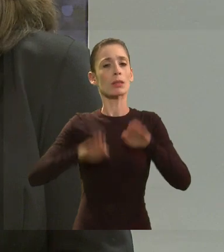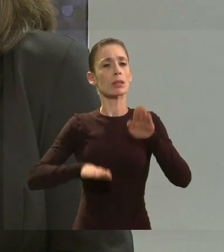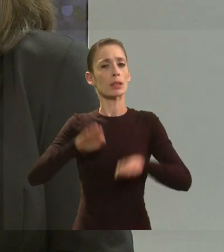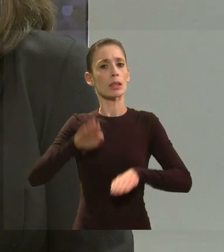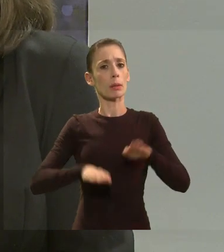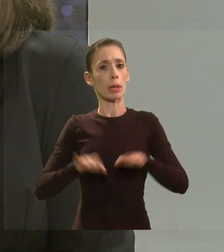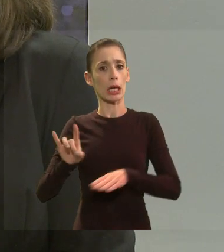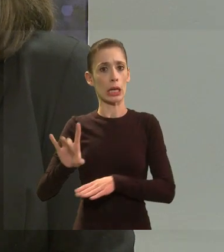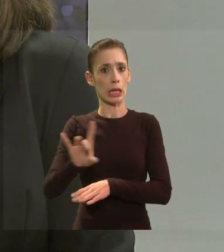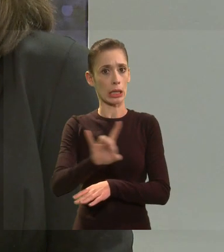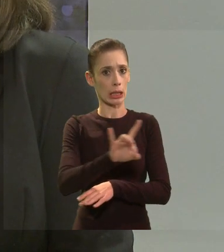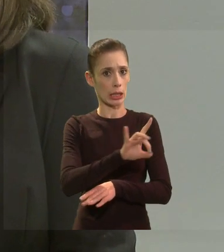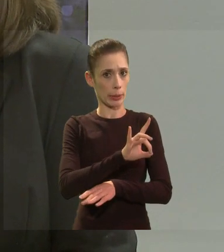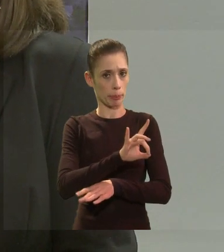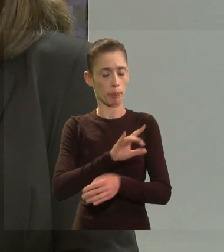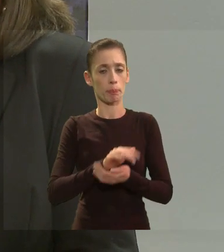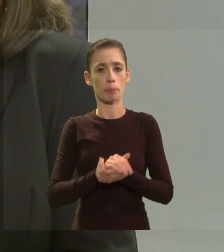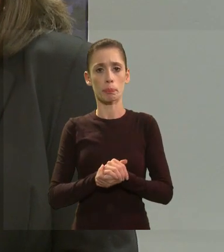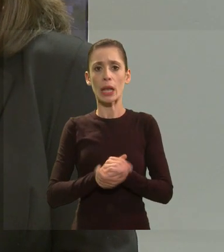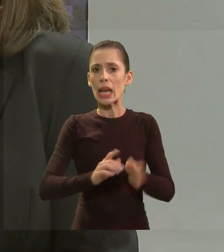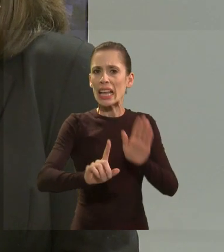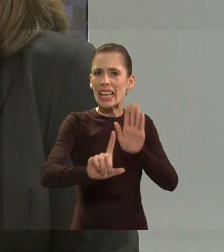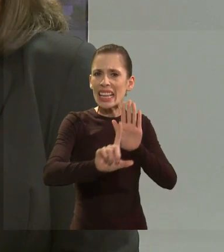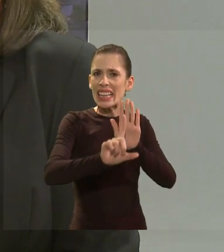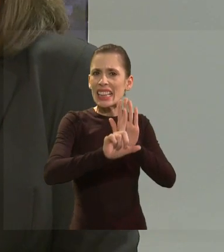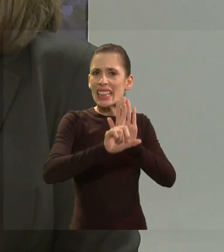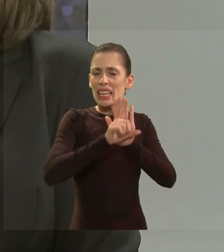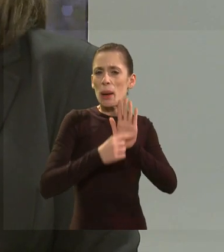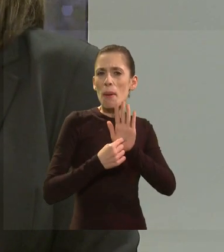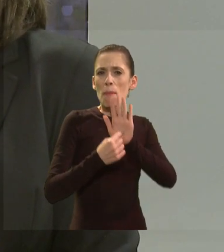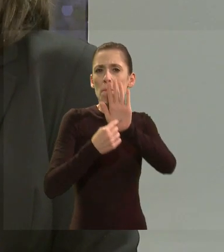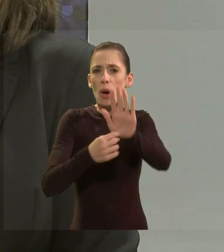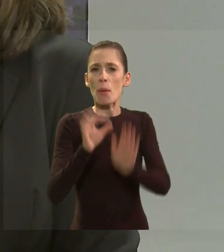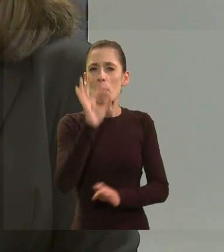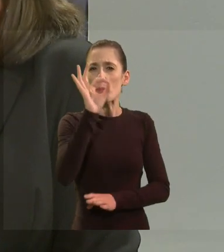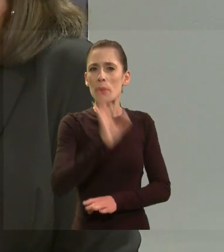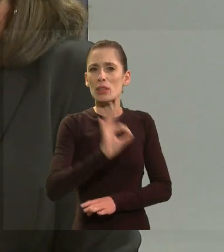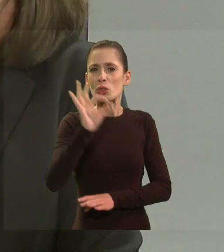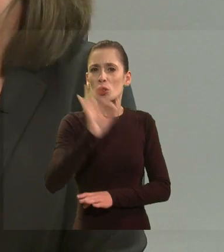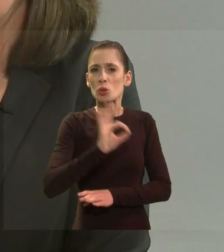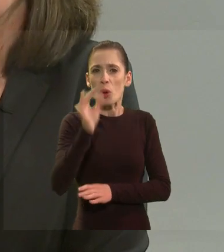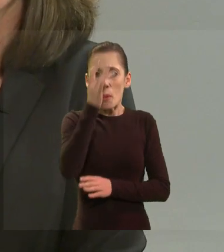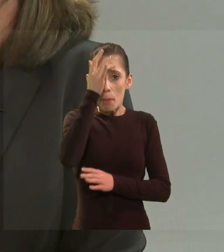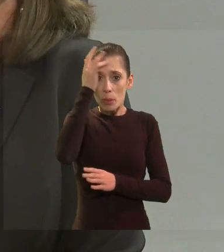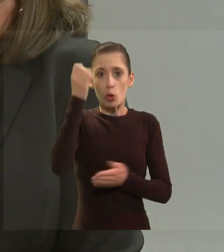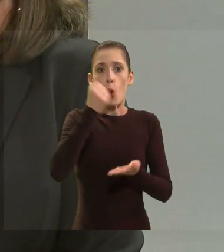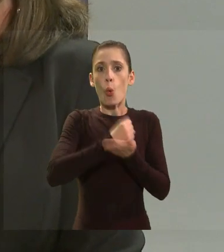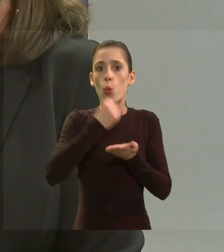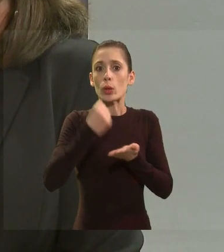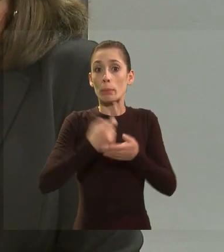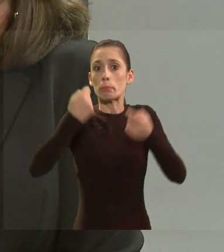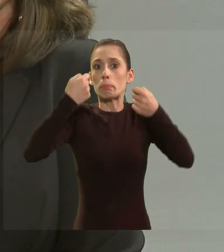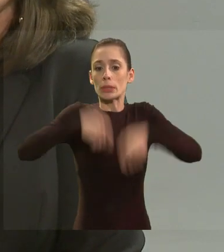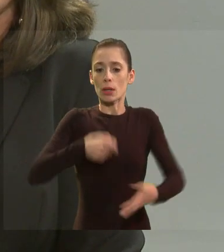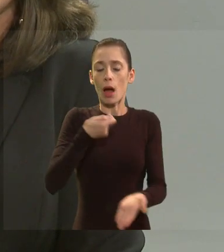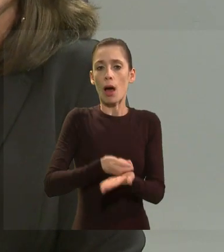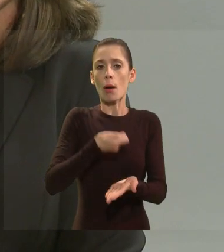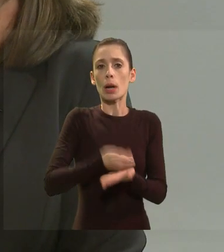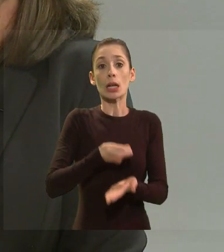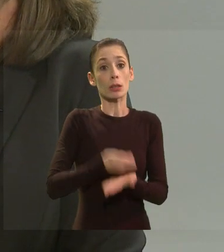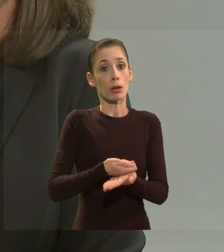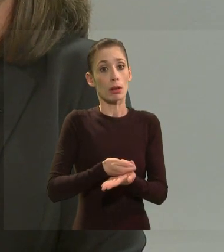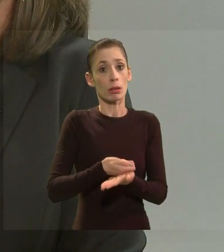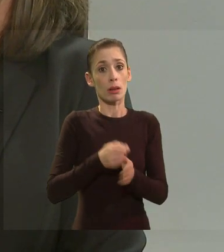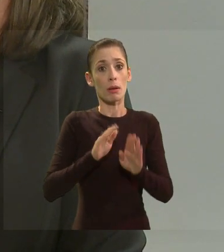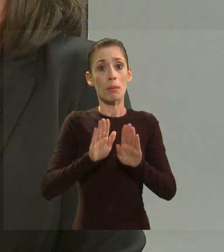legislação, ela estabelece uma porcentagem de pessoas com deficiência que precisam ser contratadas, mas ela não define